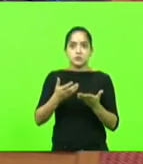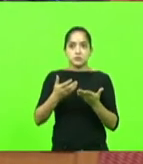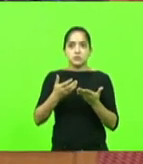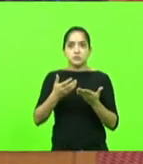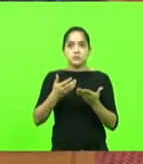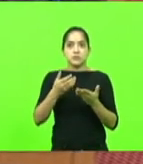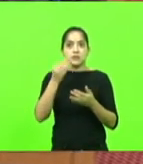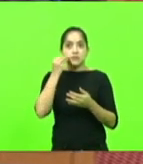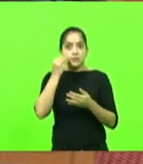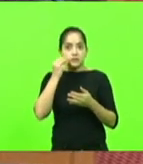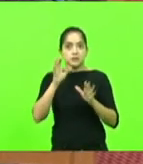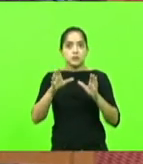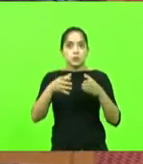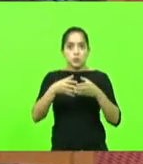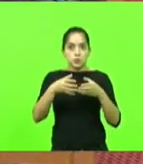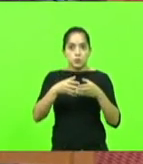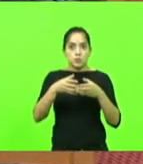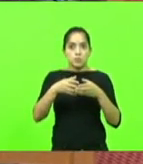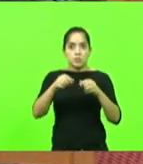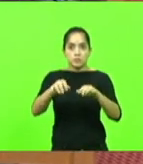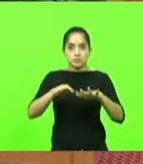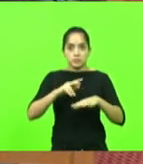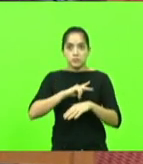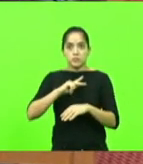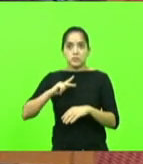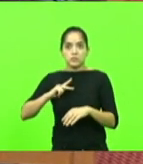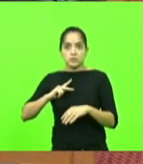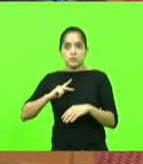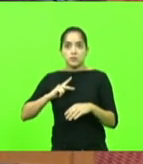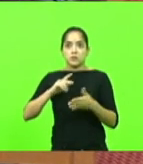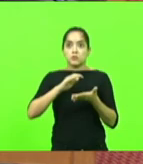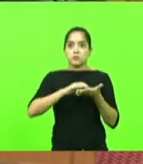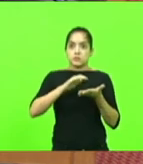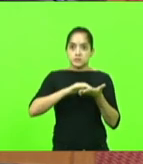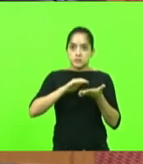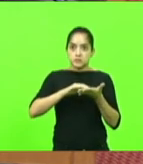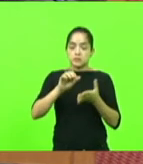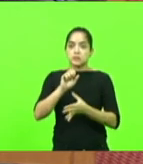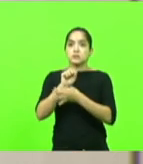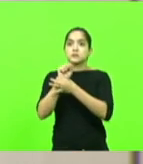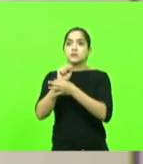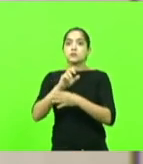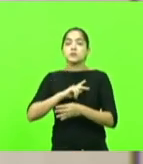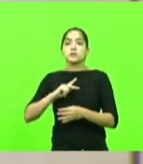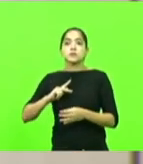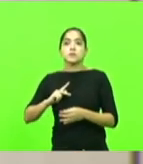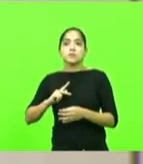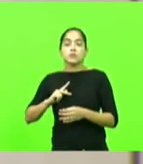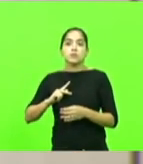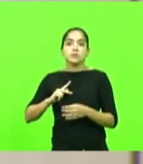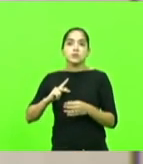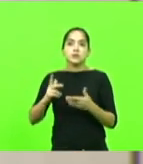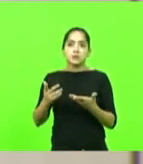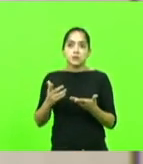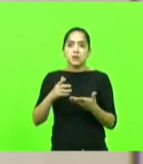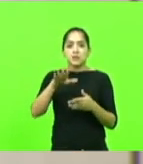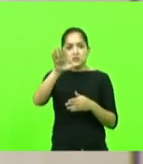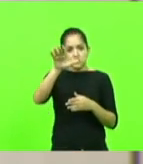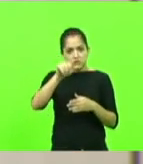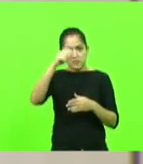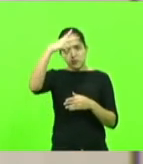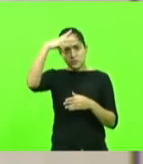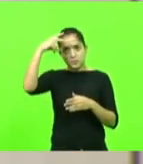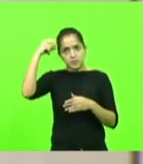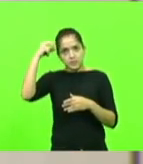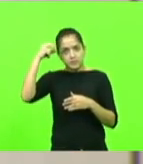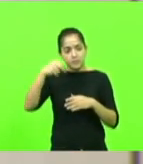tentando com a minha equipe, marcar uma audiência com a Secretaria da Segurança Pública. E chamar os prefeitos daquele